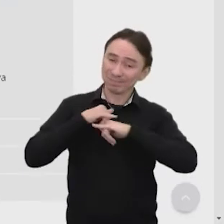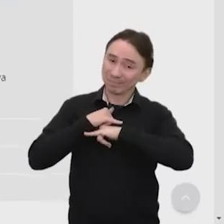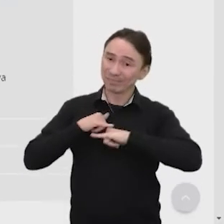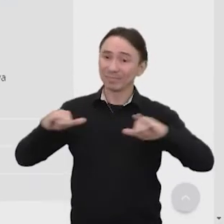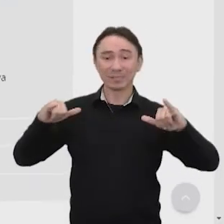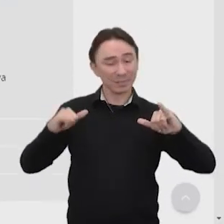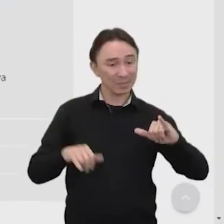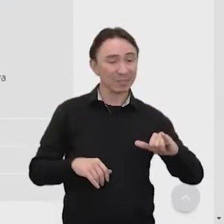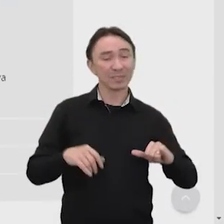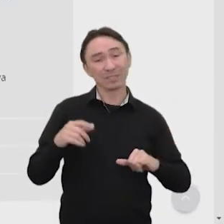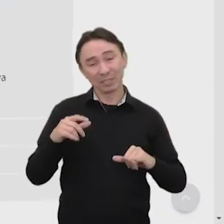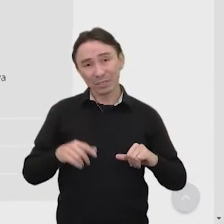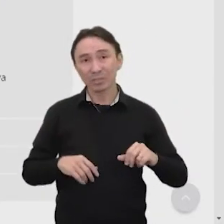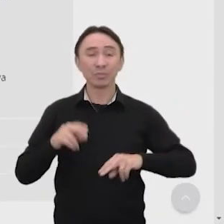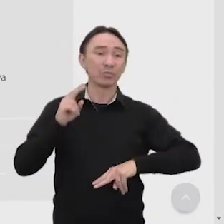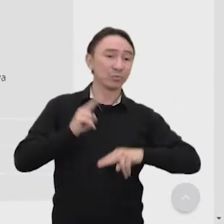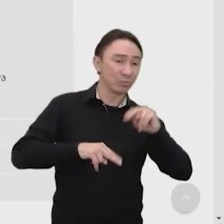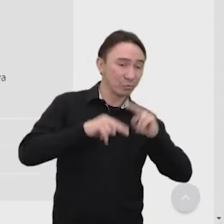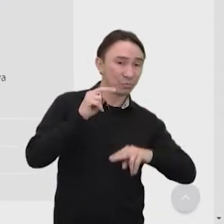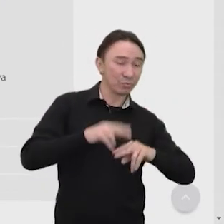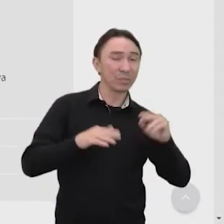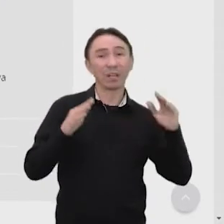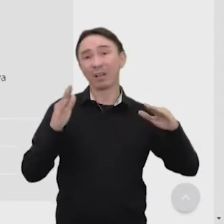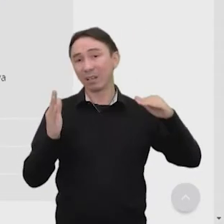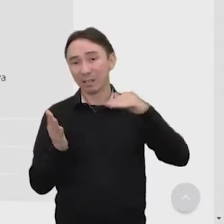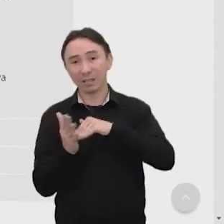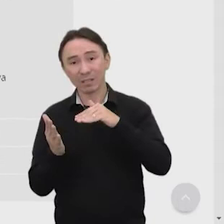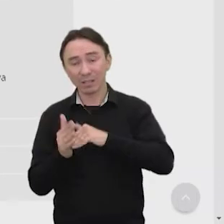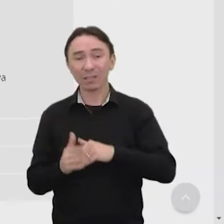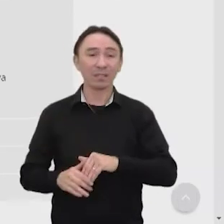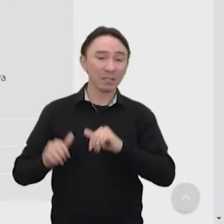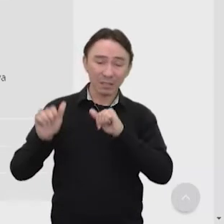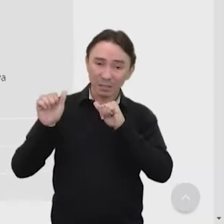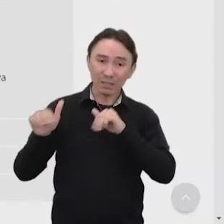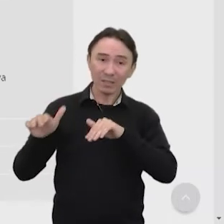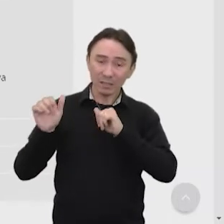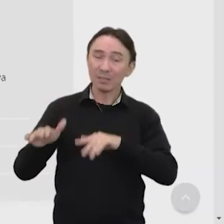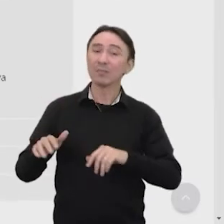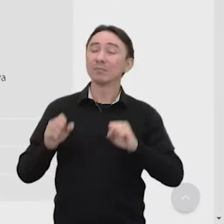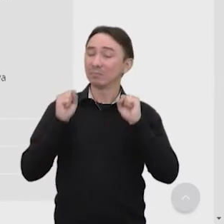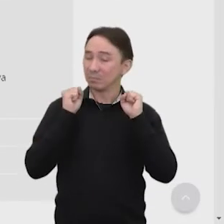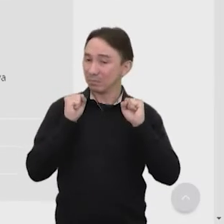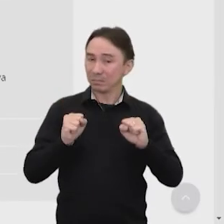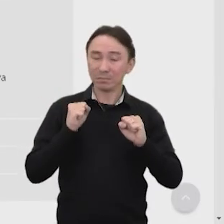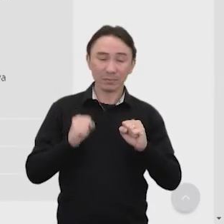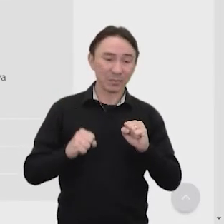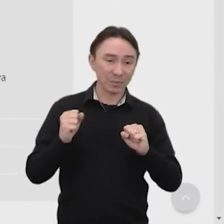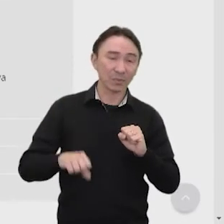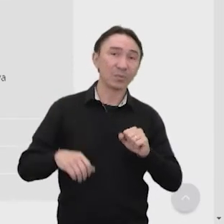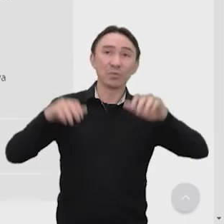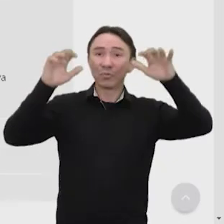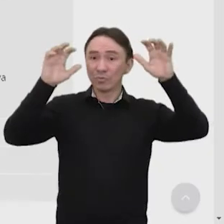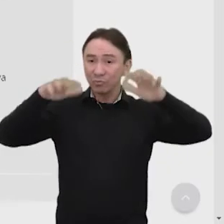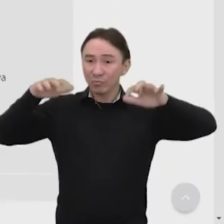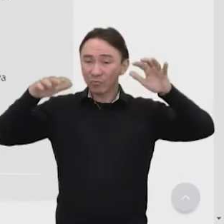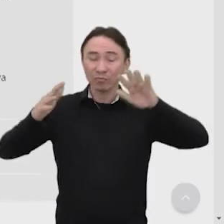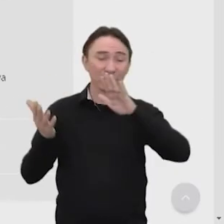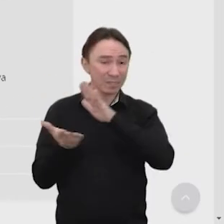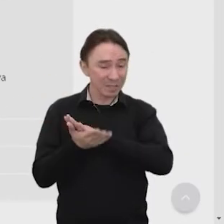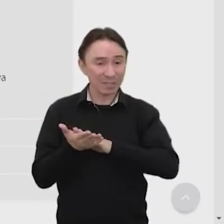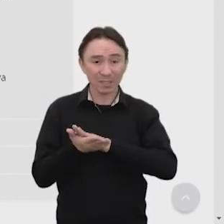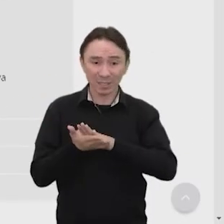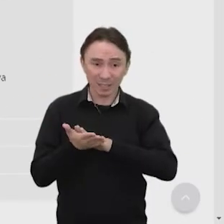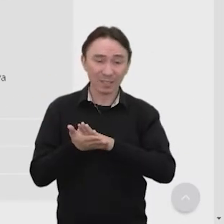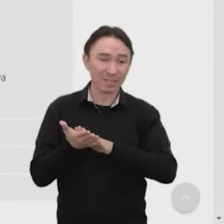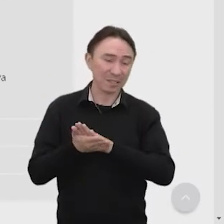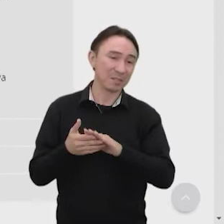né, de junho a setembro, em razão à falta de chuvas na bacia do rio Paraná, que abrange aí os estados